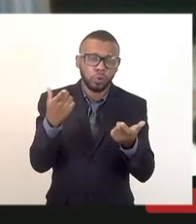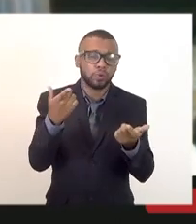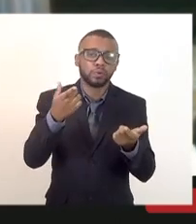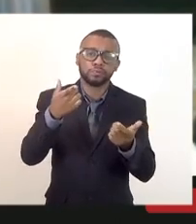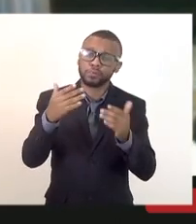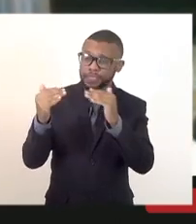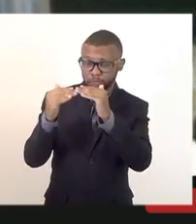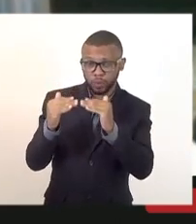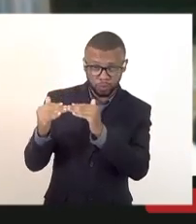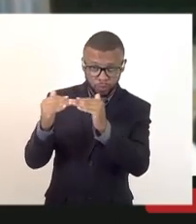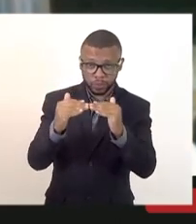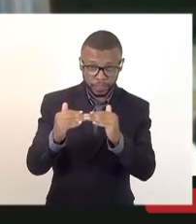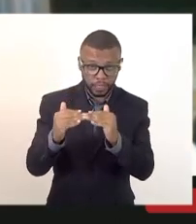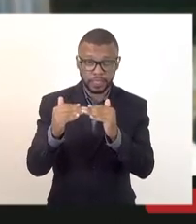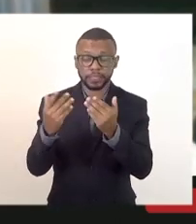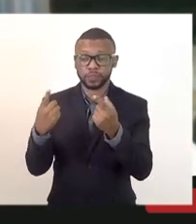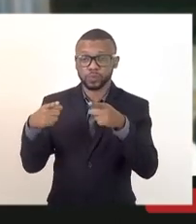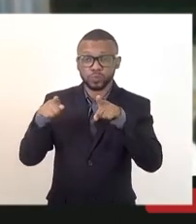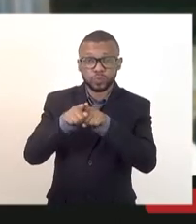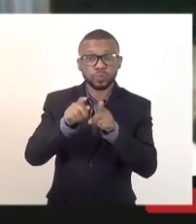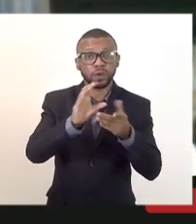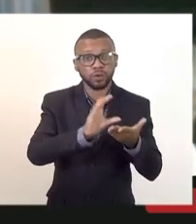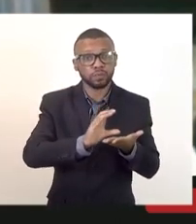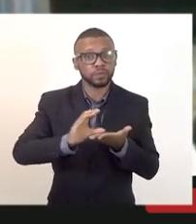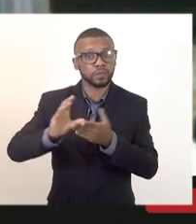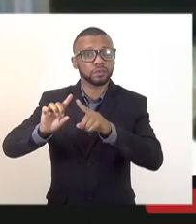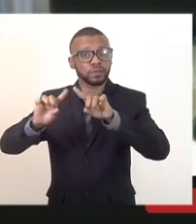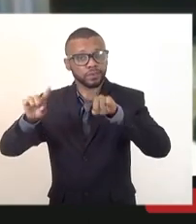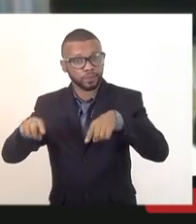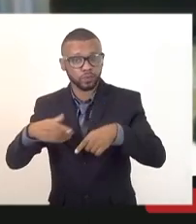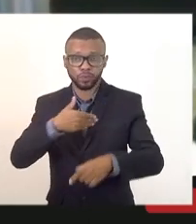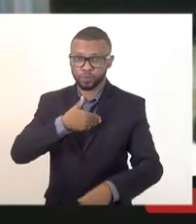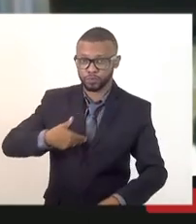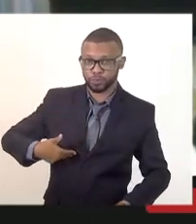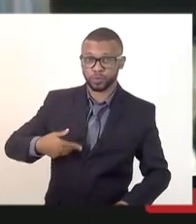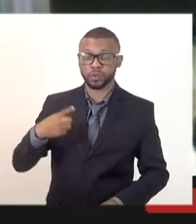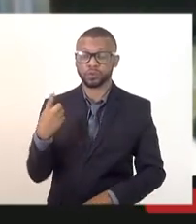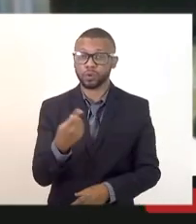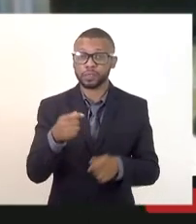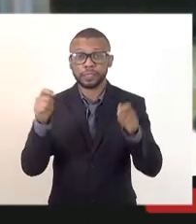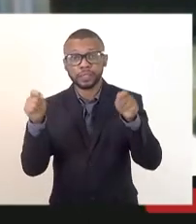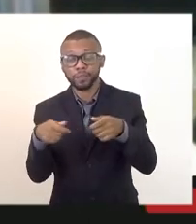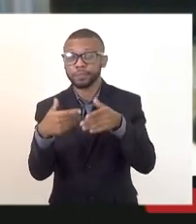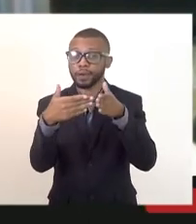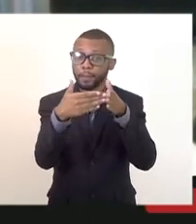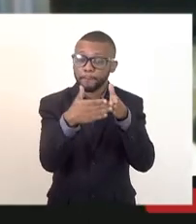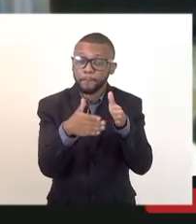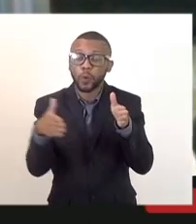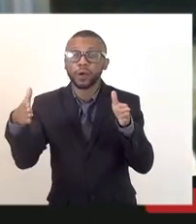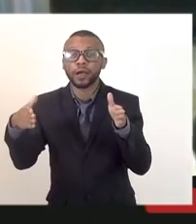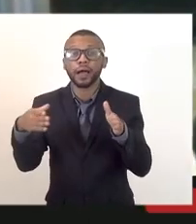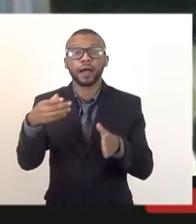entendido aqui junto à comissão de servidores públicos que nós devemos prorrogar por mais 30 dias